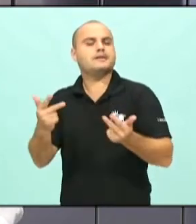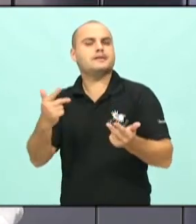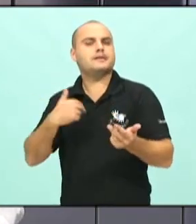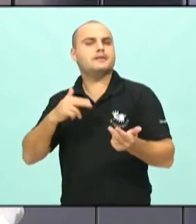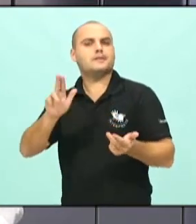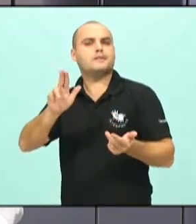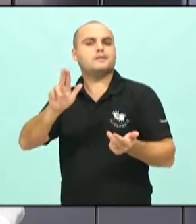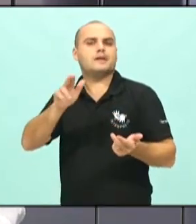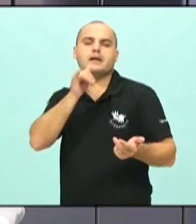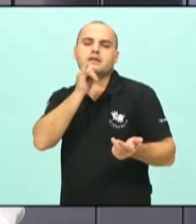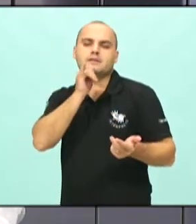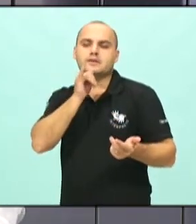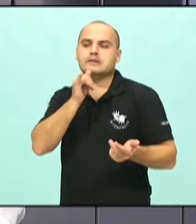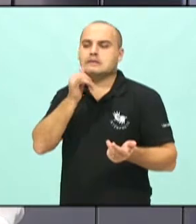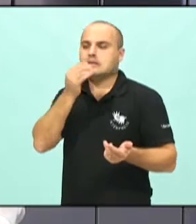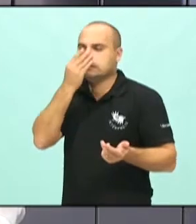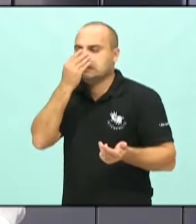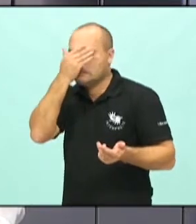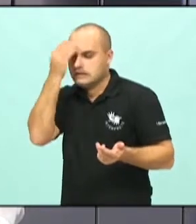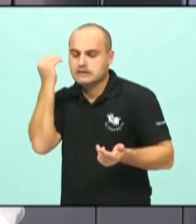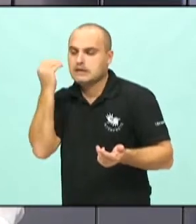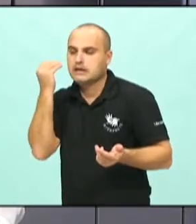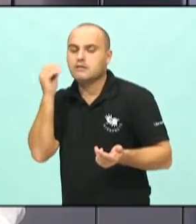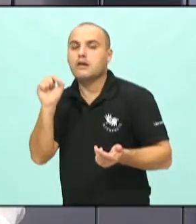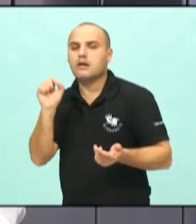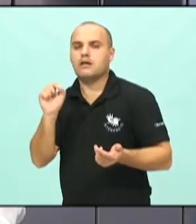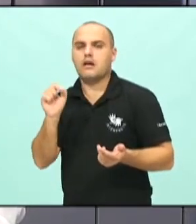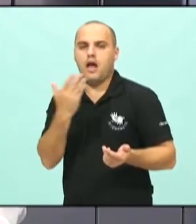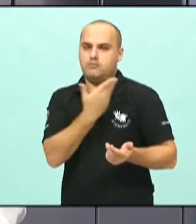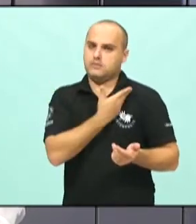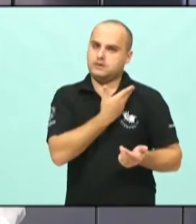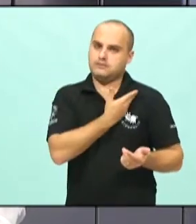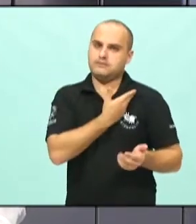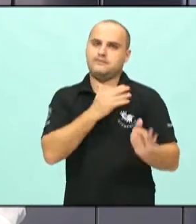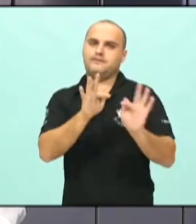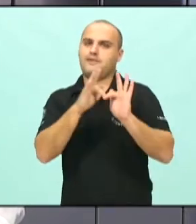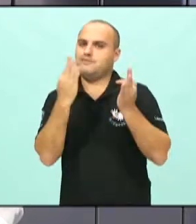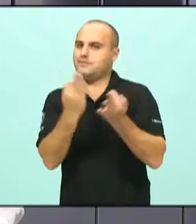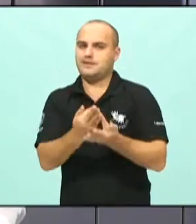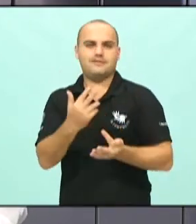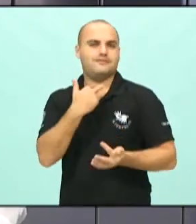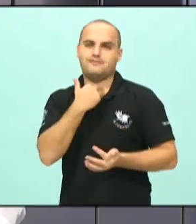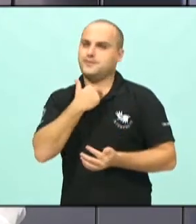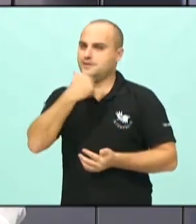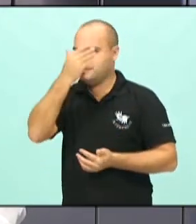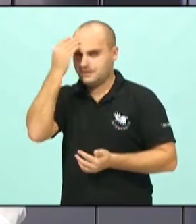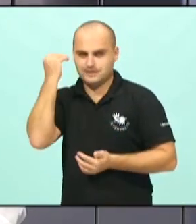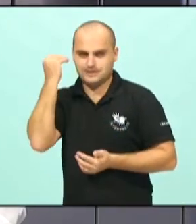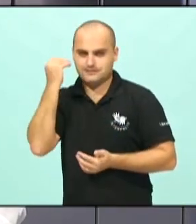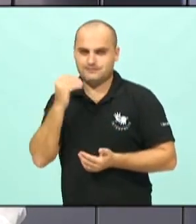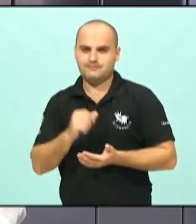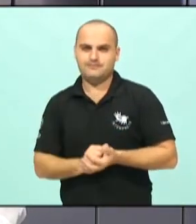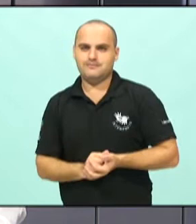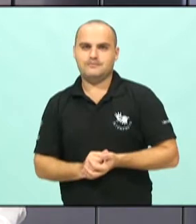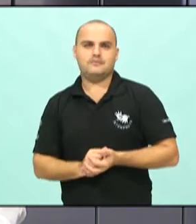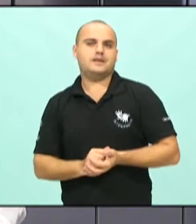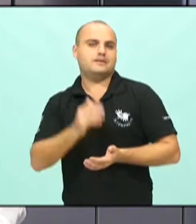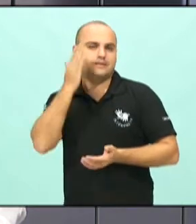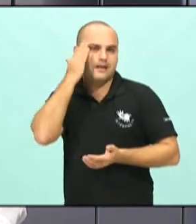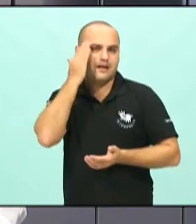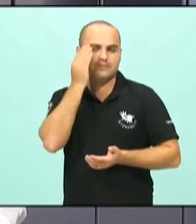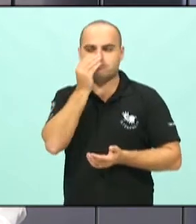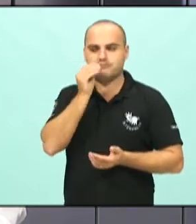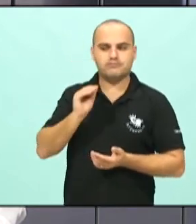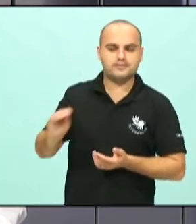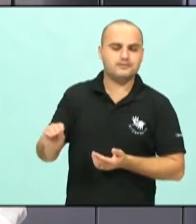pode deixar, que são os amigos e principalmente a família. Então, a gente nunca pode deixar de